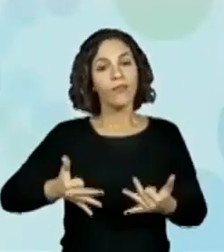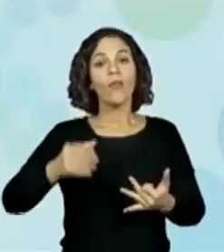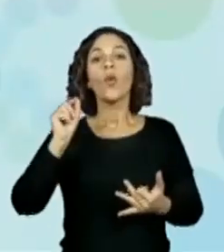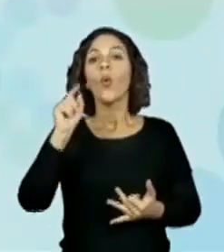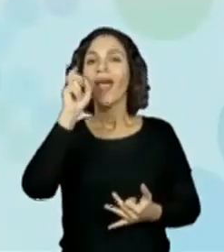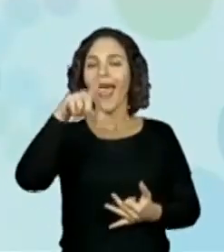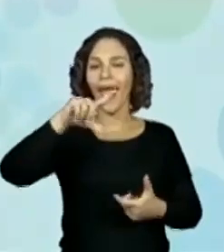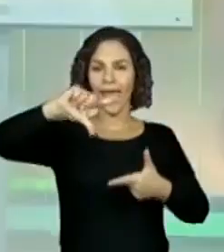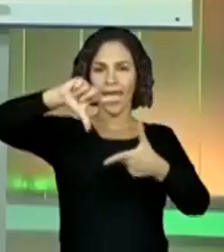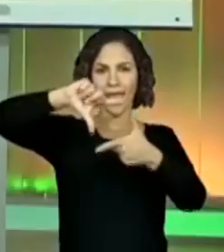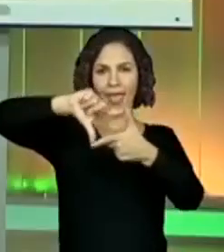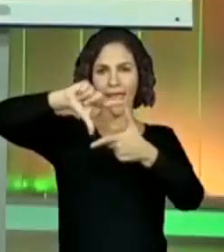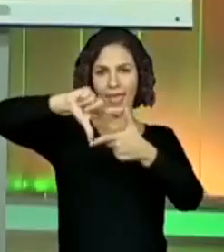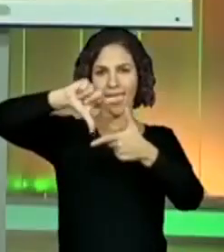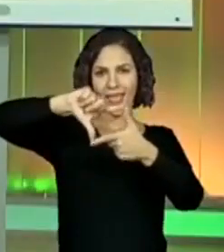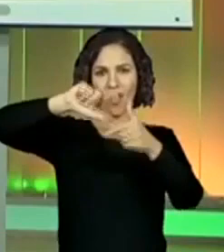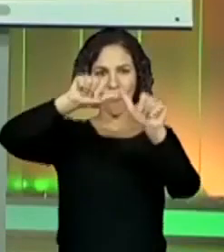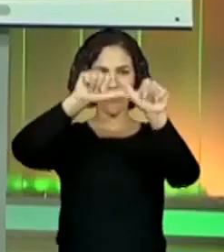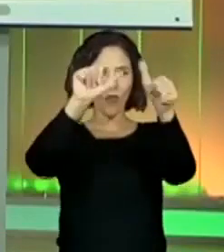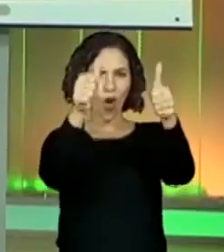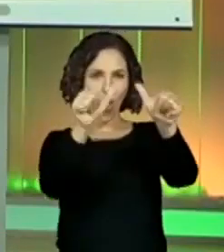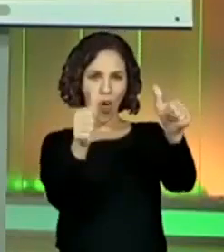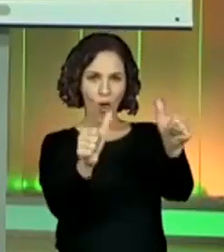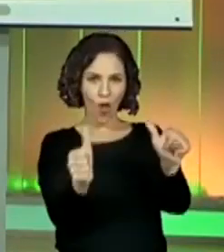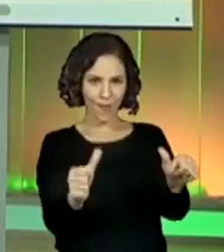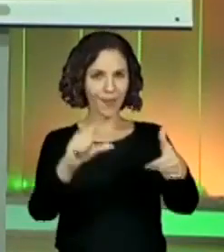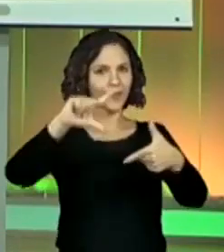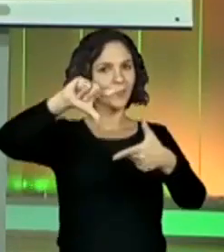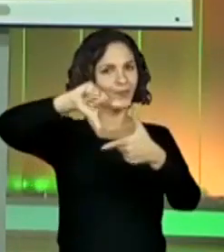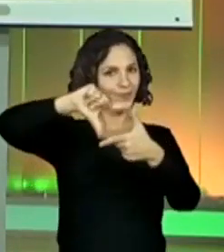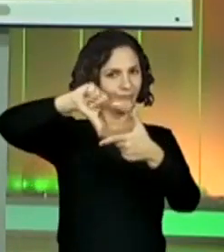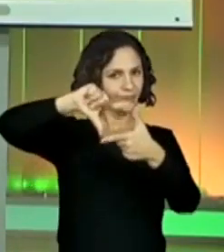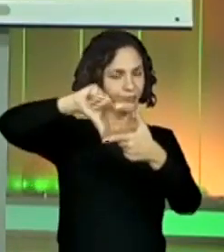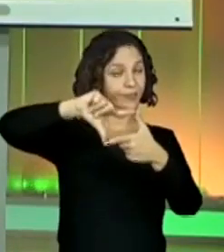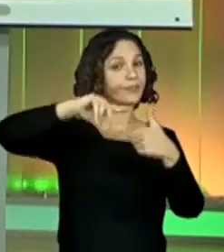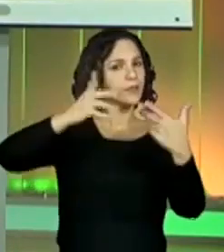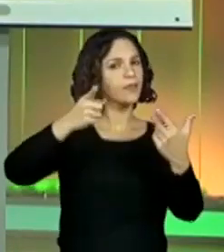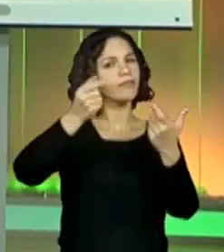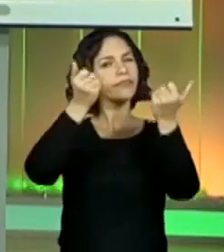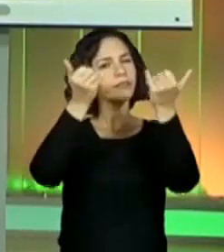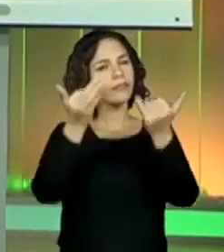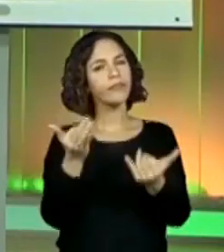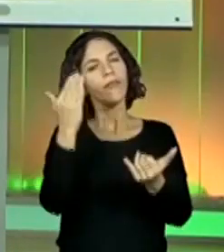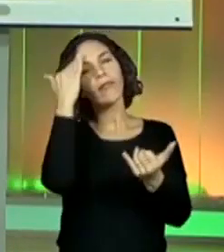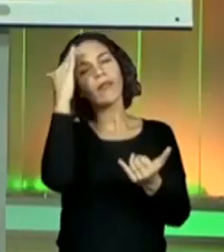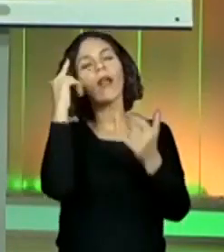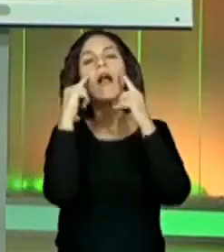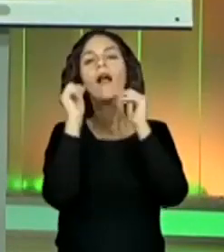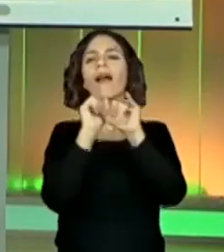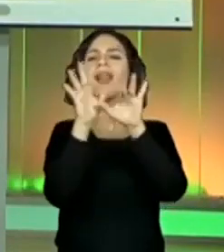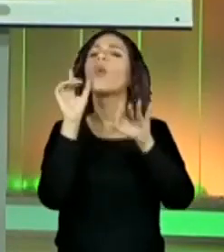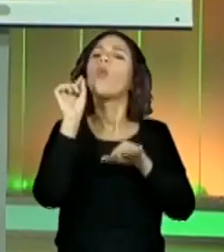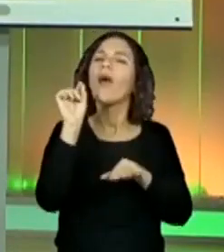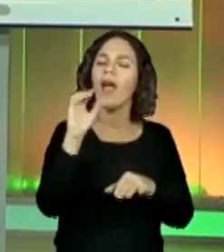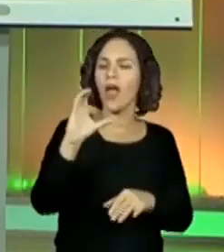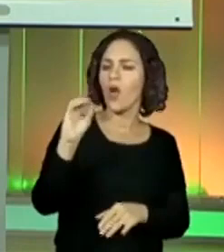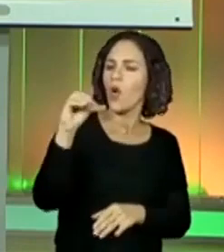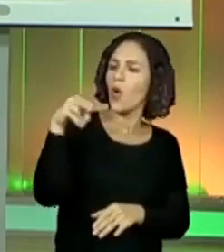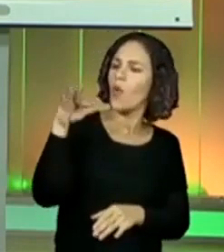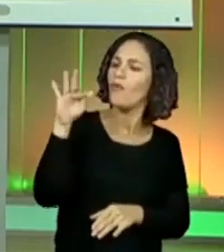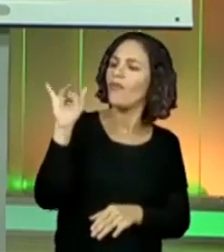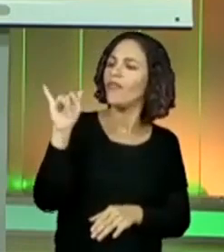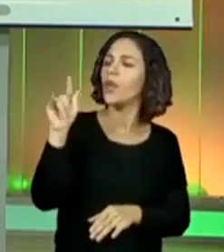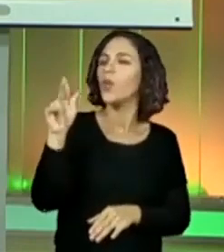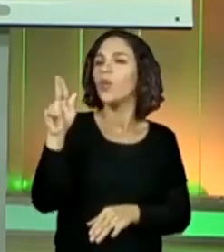de uma configuração retangular. Então, só para deixar bem explicadinho para vocês o que é uma configuração retangular.